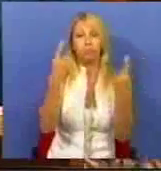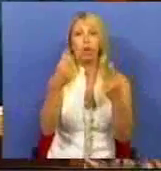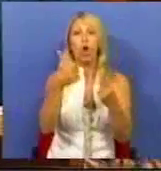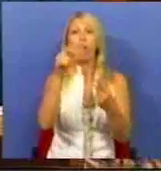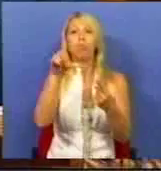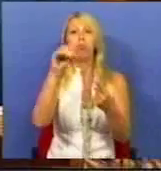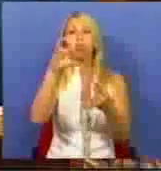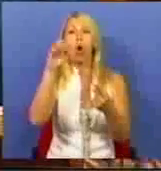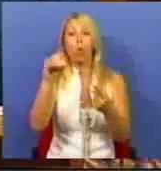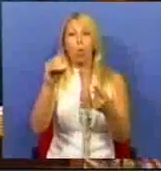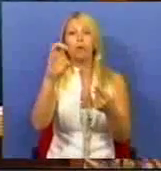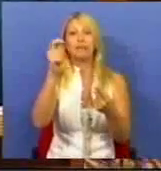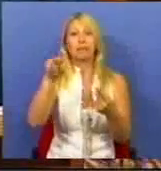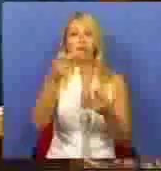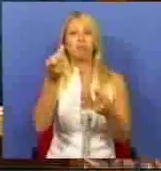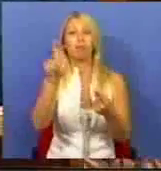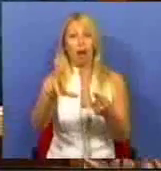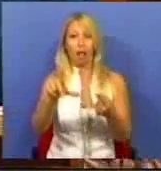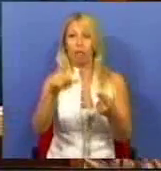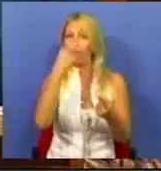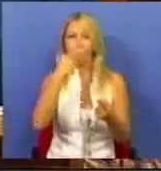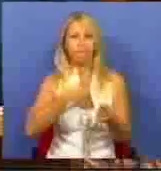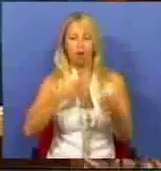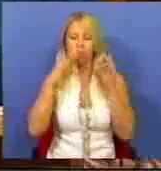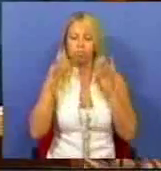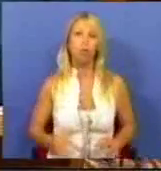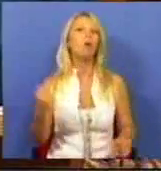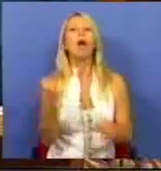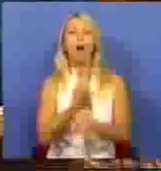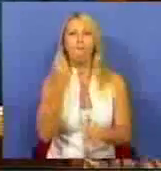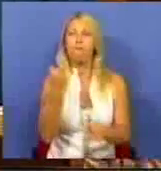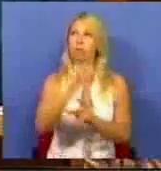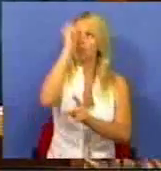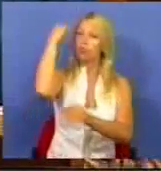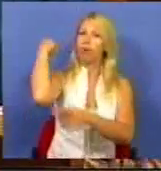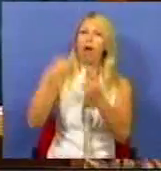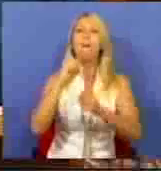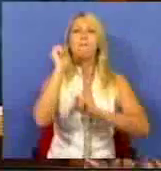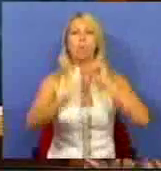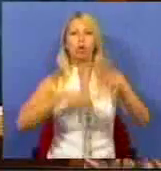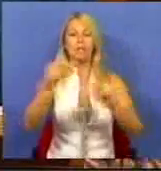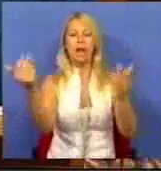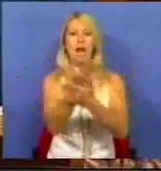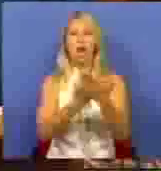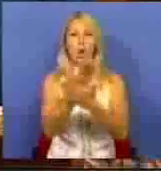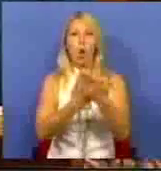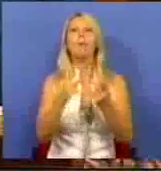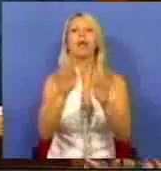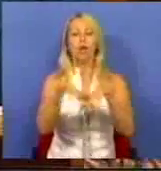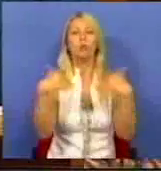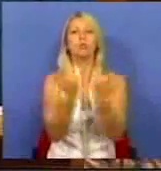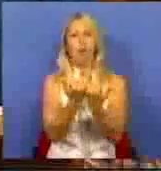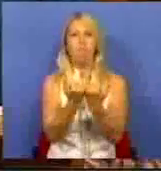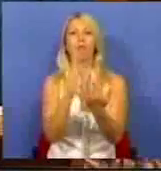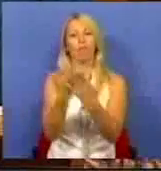falhou a tarefa histórica de modernizar económica e socialmente o país.